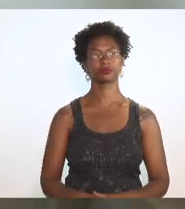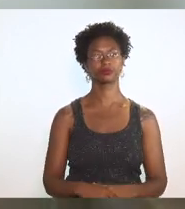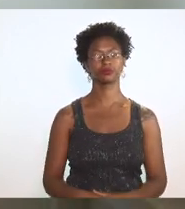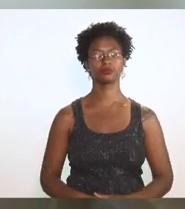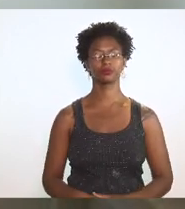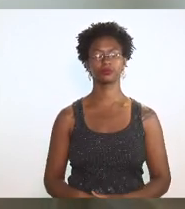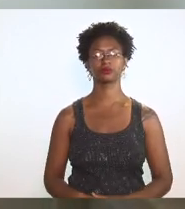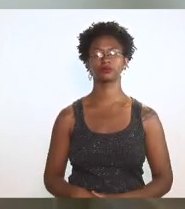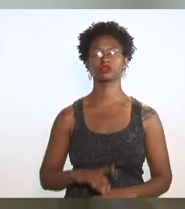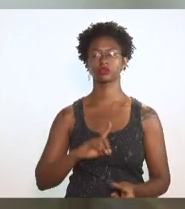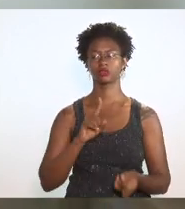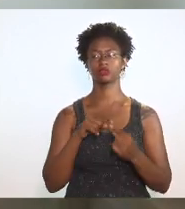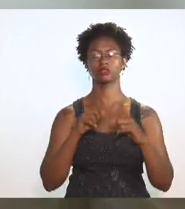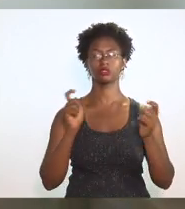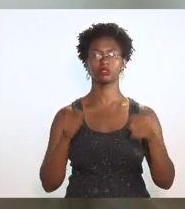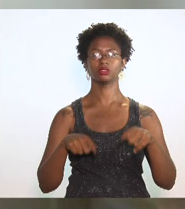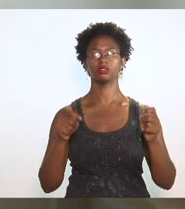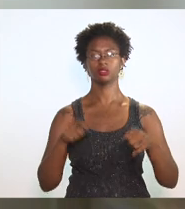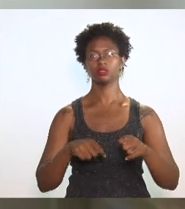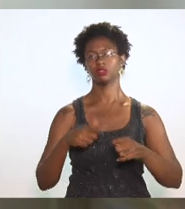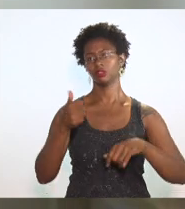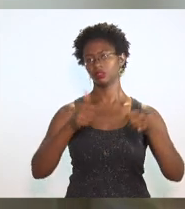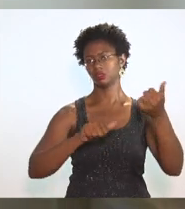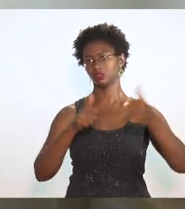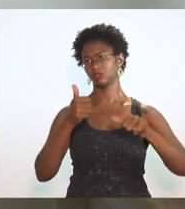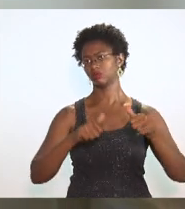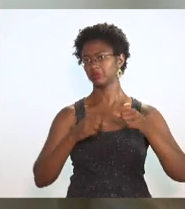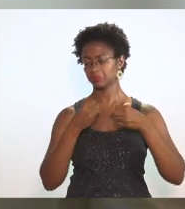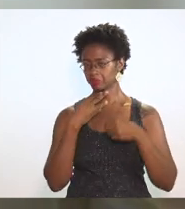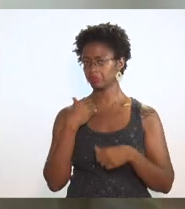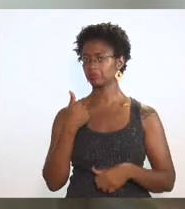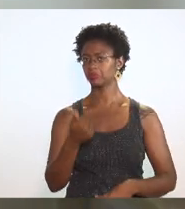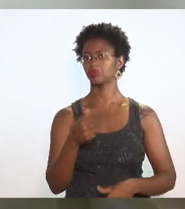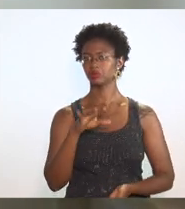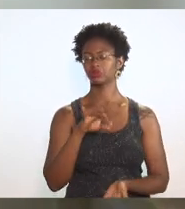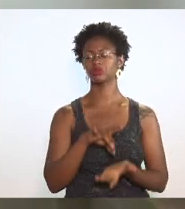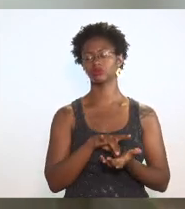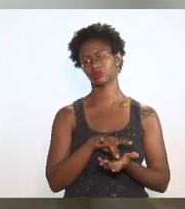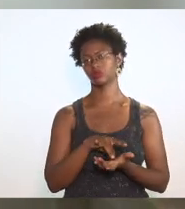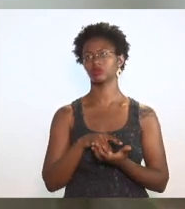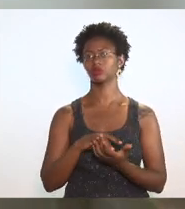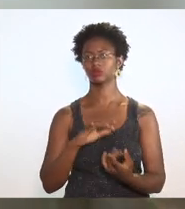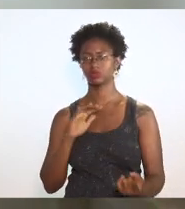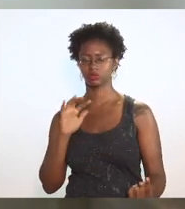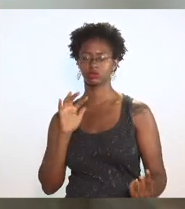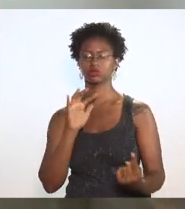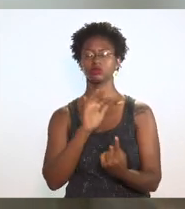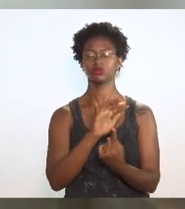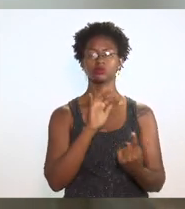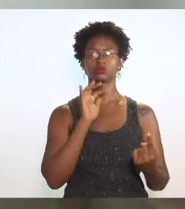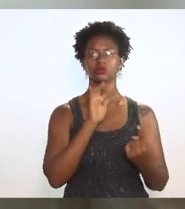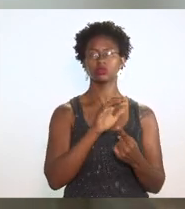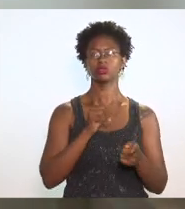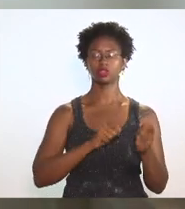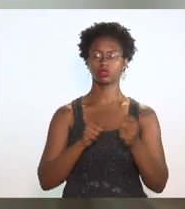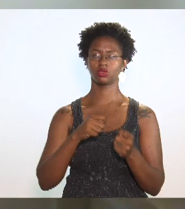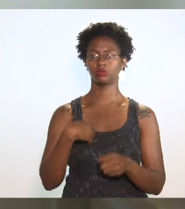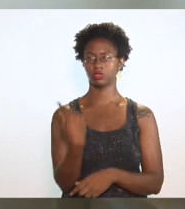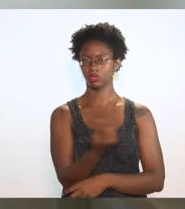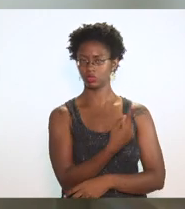poder fazer uma análise bem feita dos impactos na nossa economia.